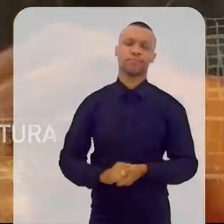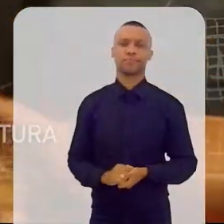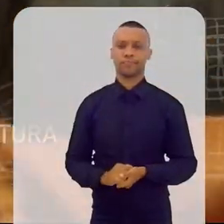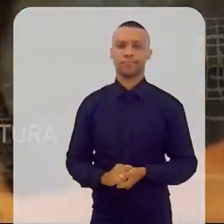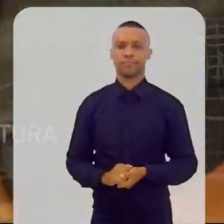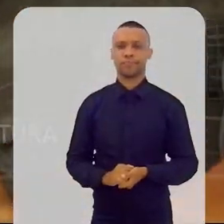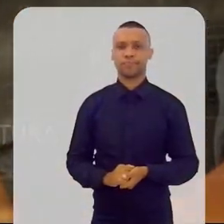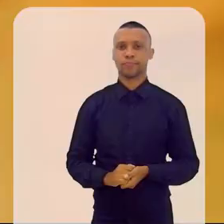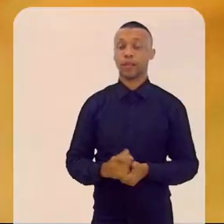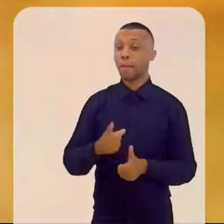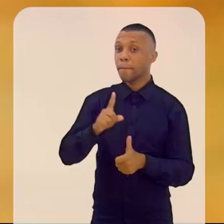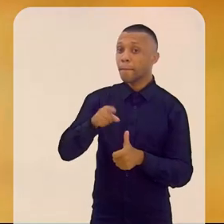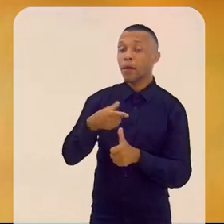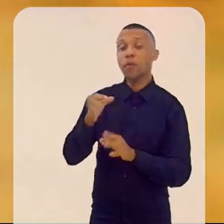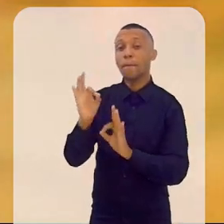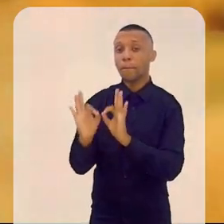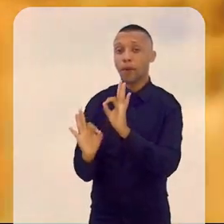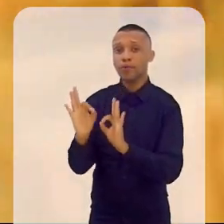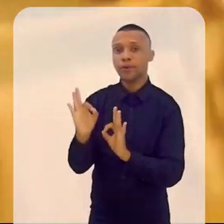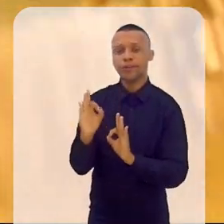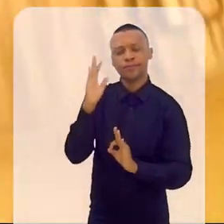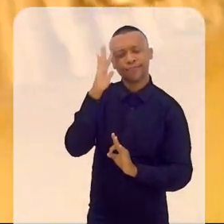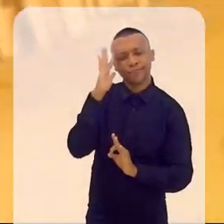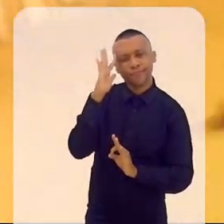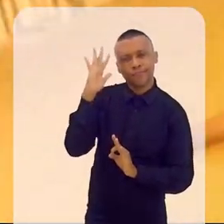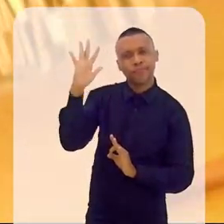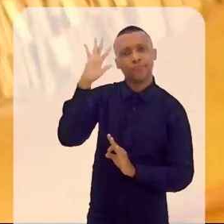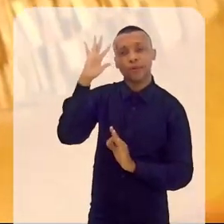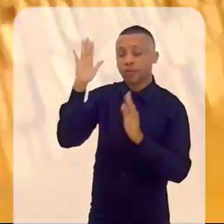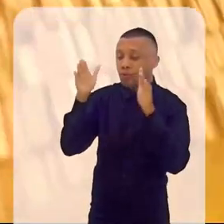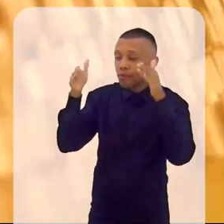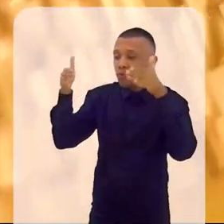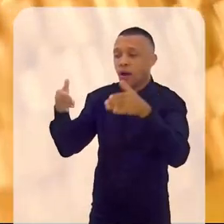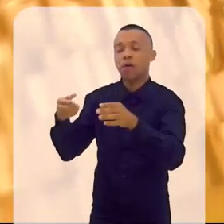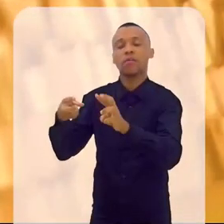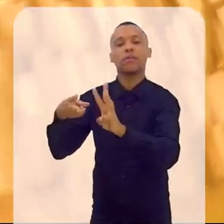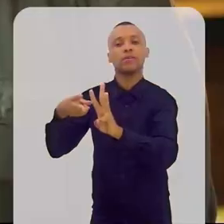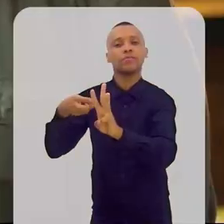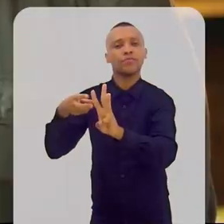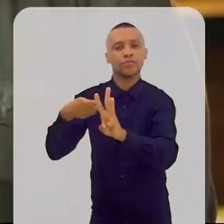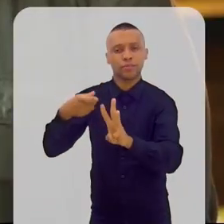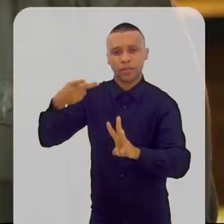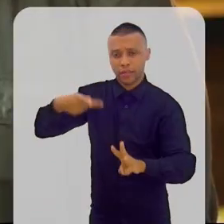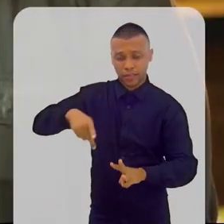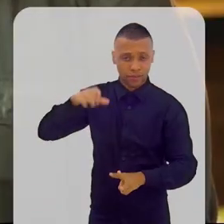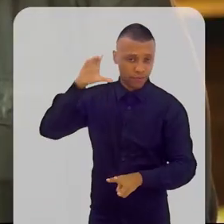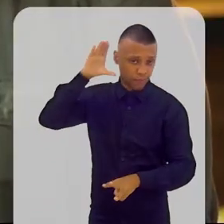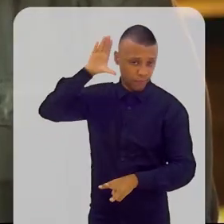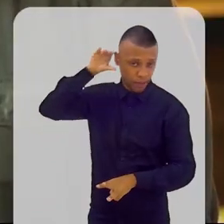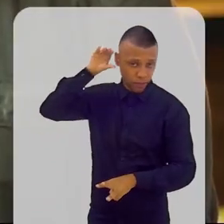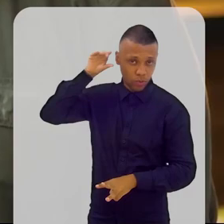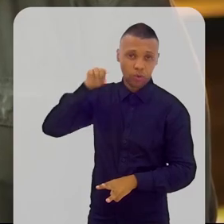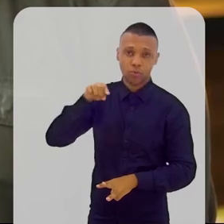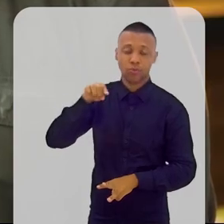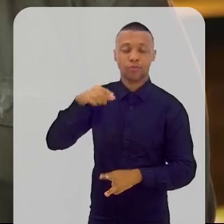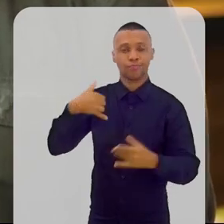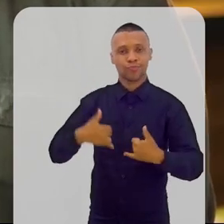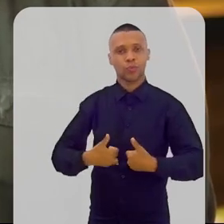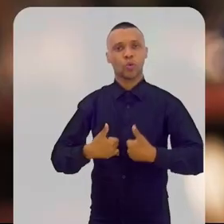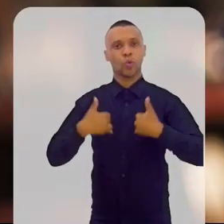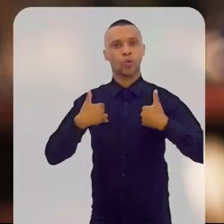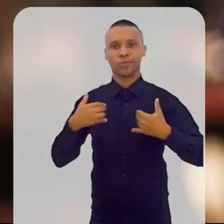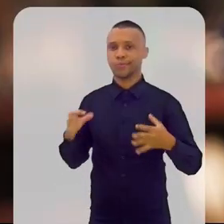É o primeiro projeto com inspiração indígena aqui de Mato Grosso. E eu fico muito orguloso de ter